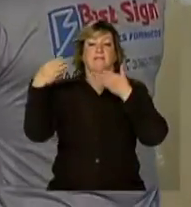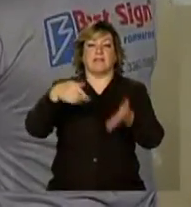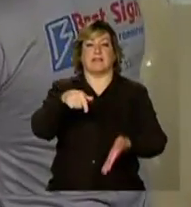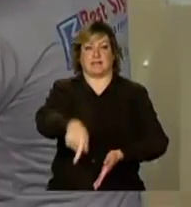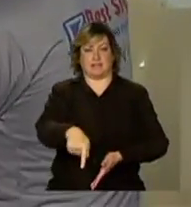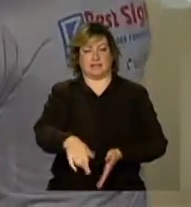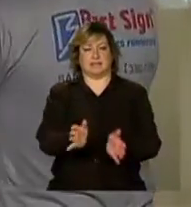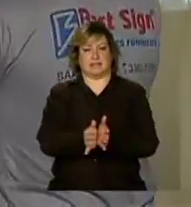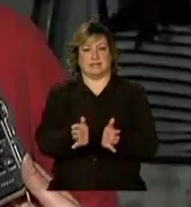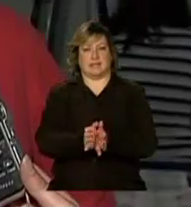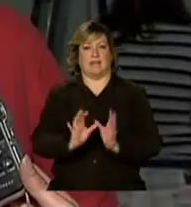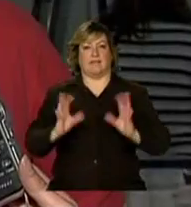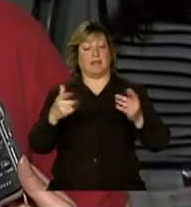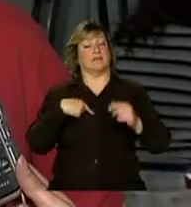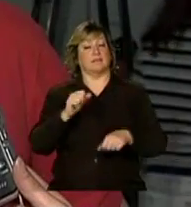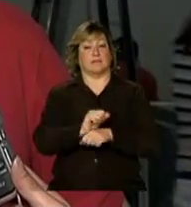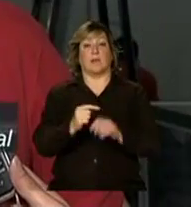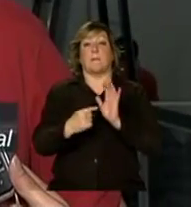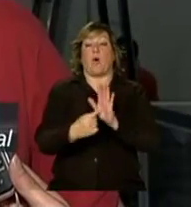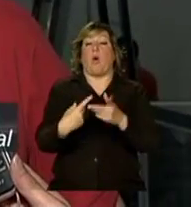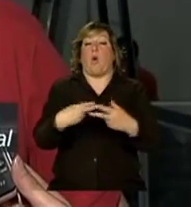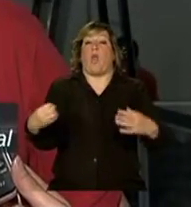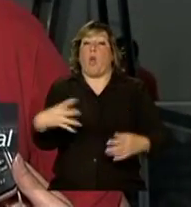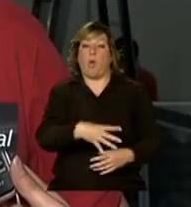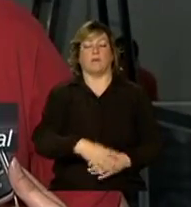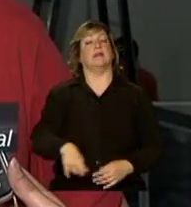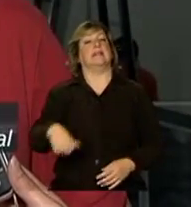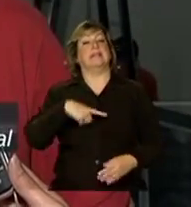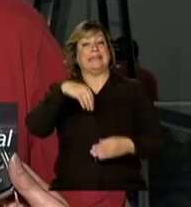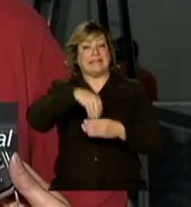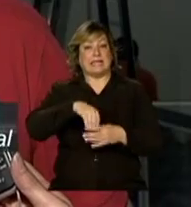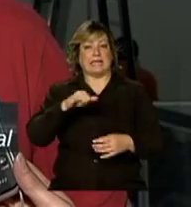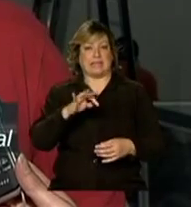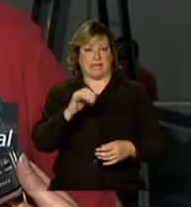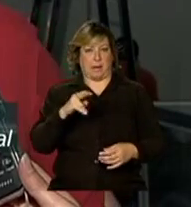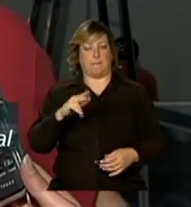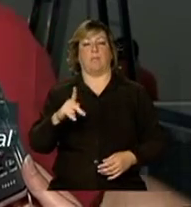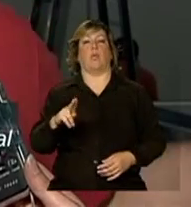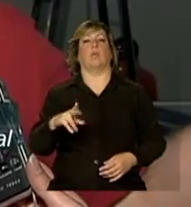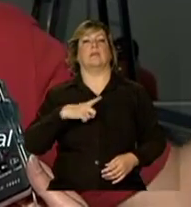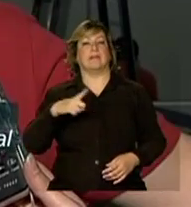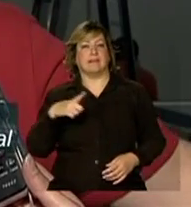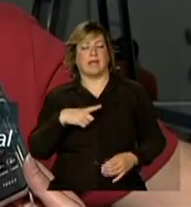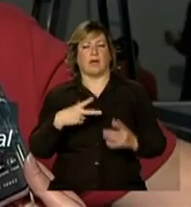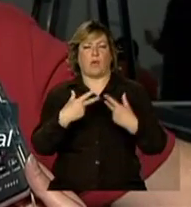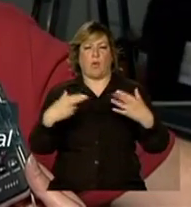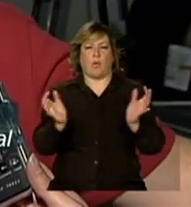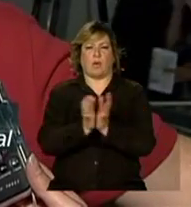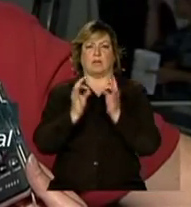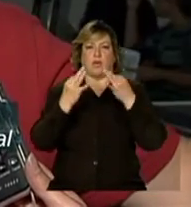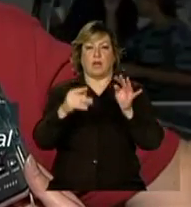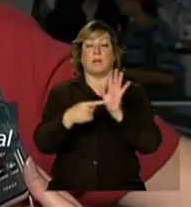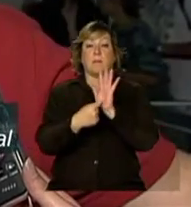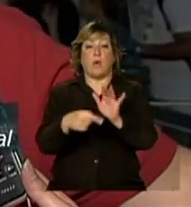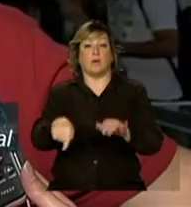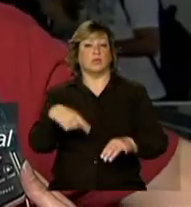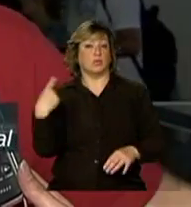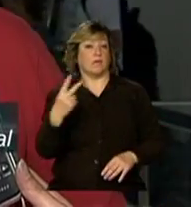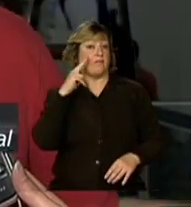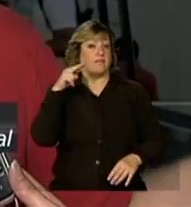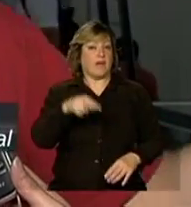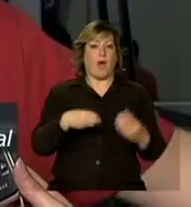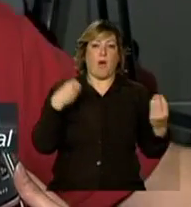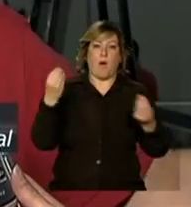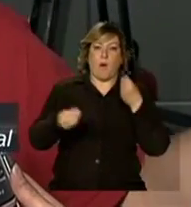e espera surpreender. Dentro da Itaipu a gente tem um parque tecnológico, que tem tudo a ver com essa feira, então a gente vai trazer alguns elementos aqui para mostrar para o